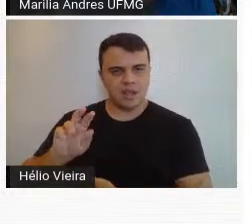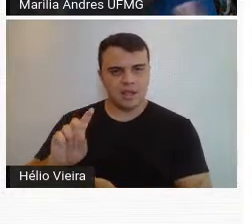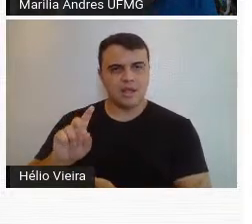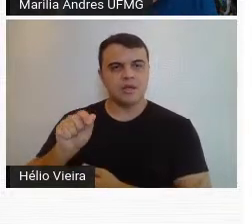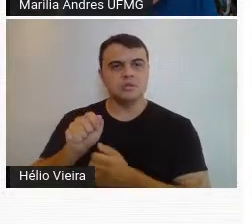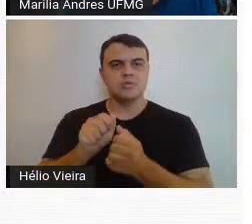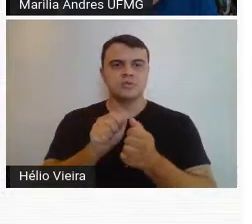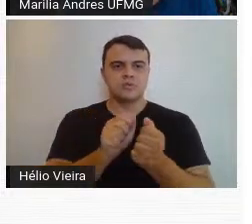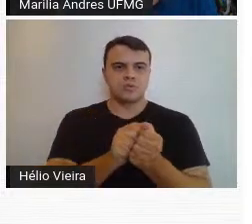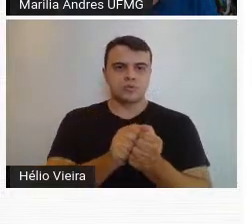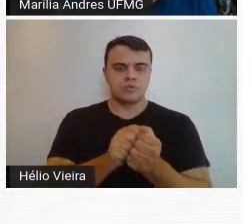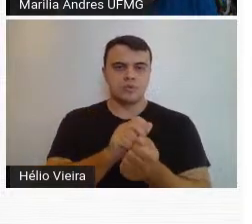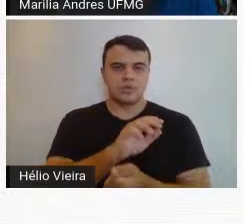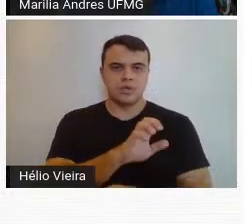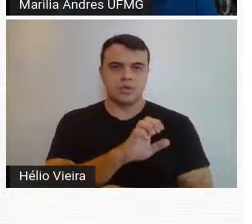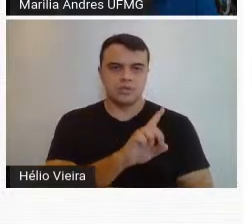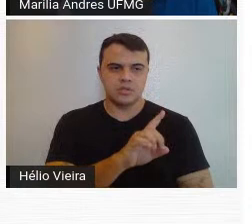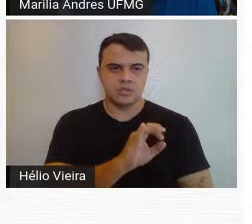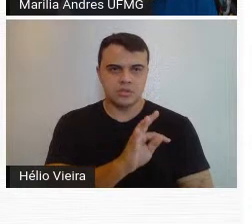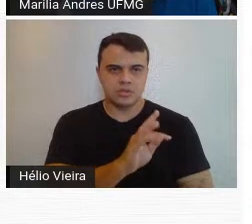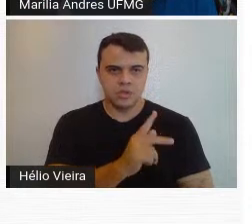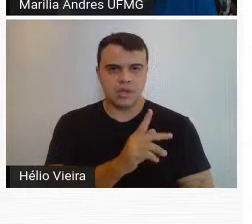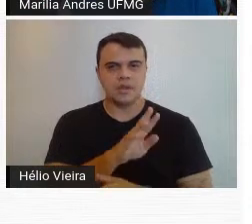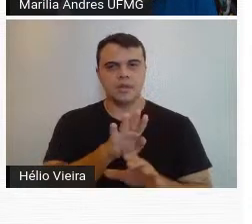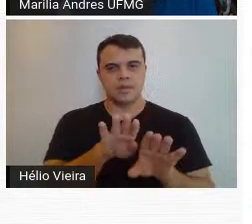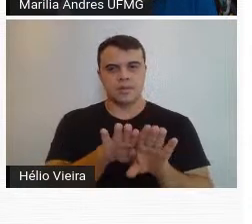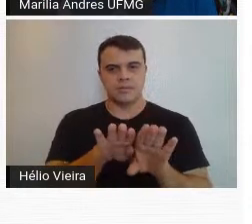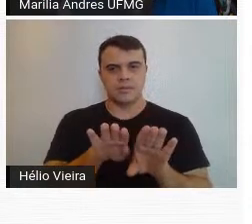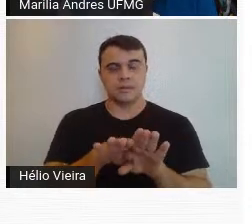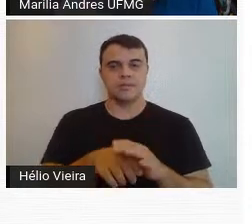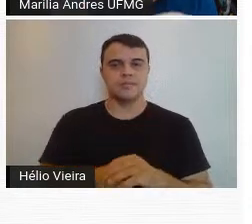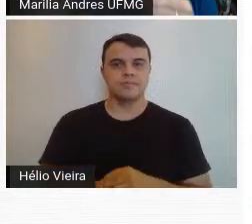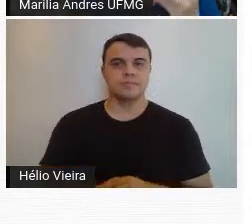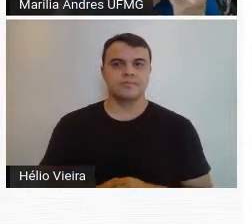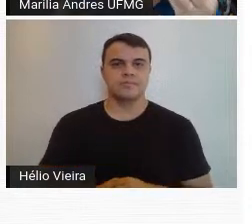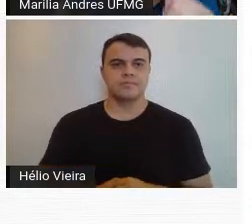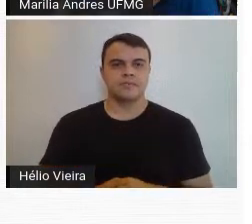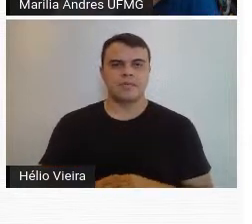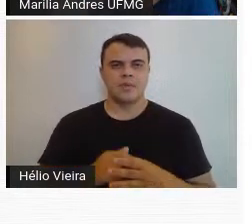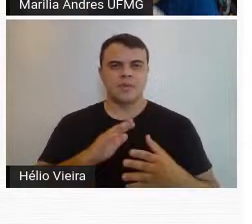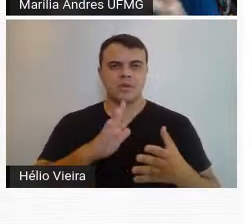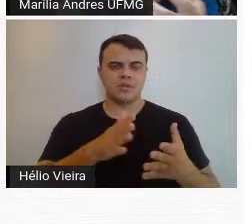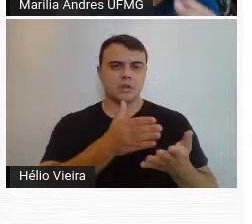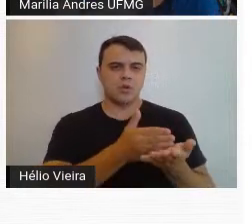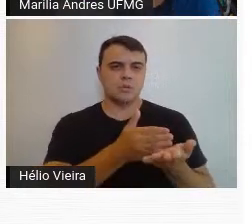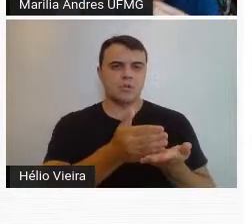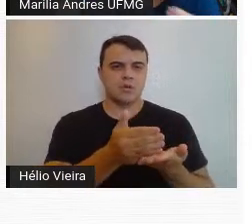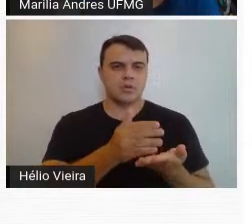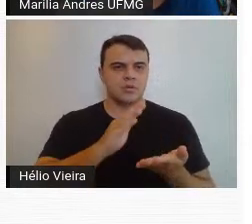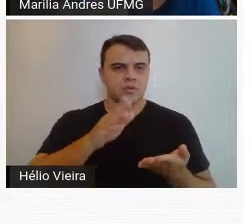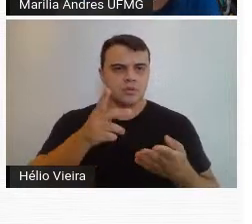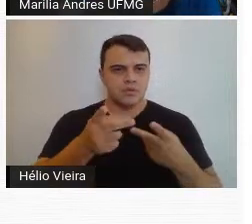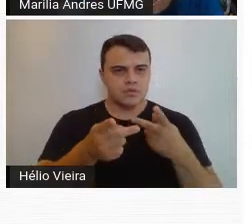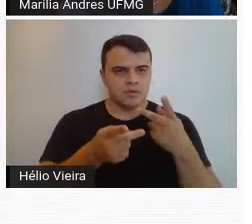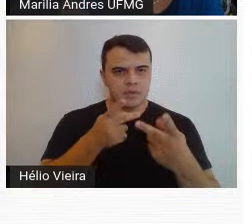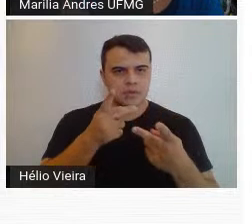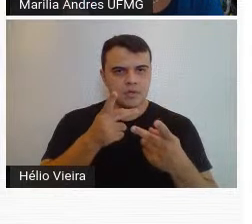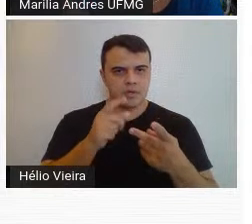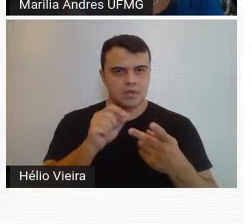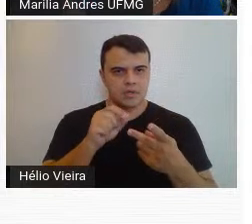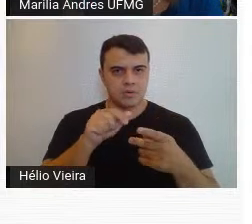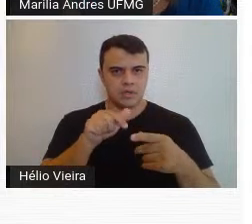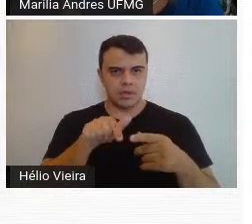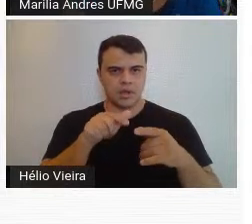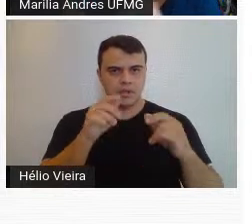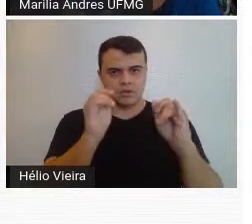junto com Edith Berry, é claro, e ele, desde o começo, ele já começava a trabalhar com essas